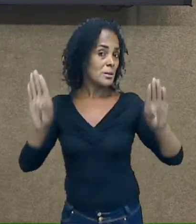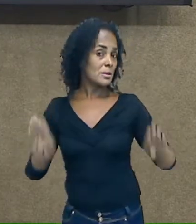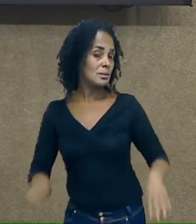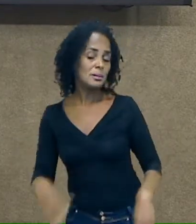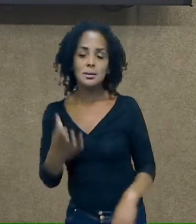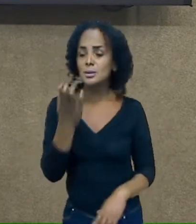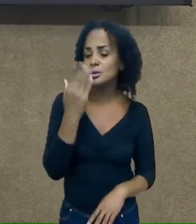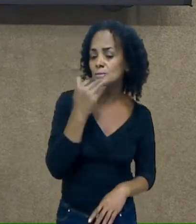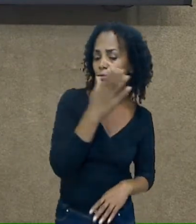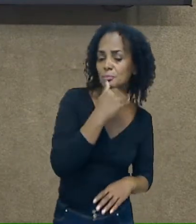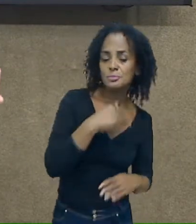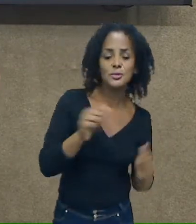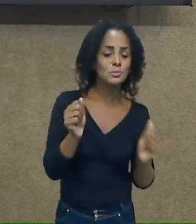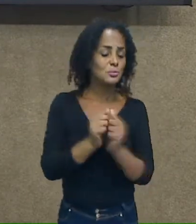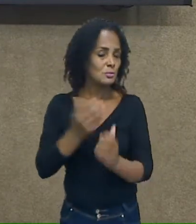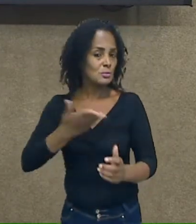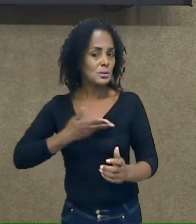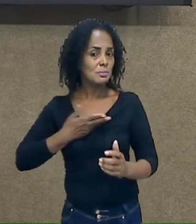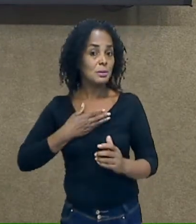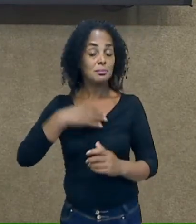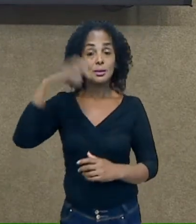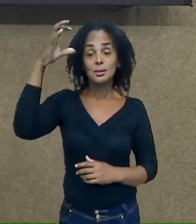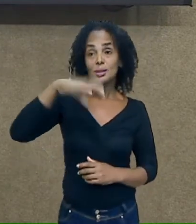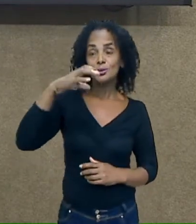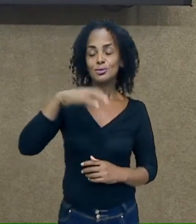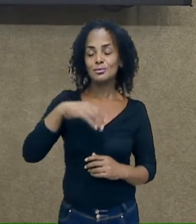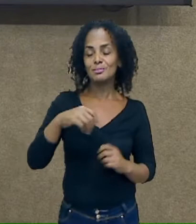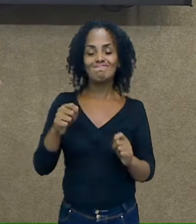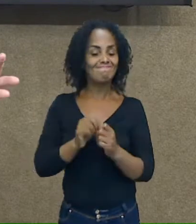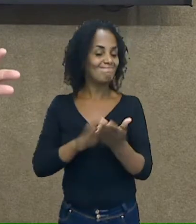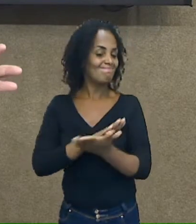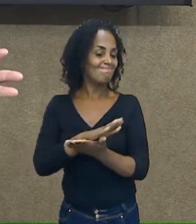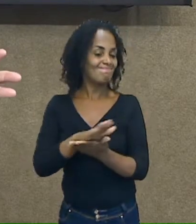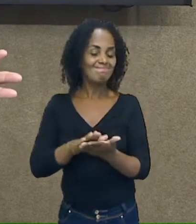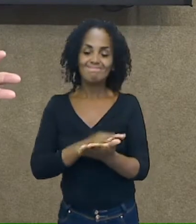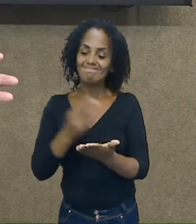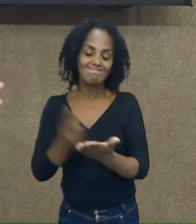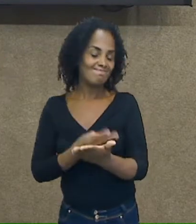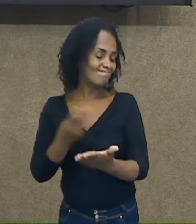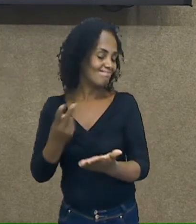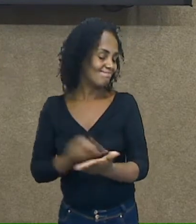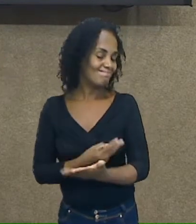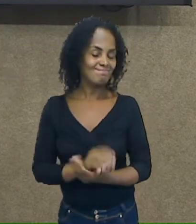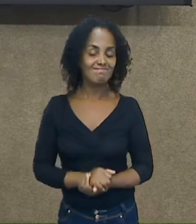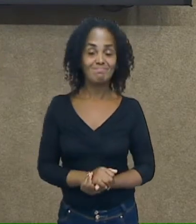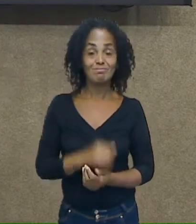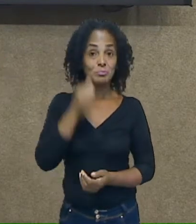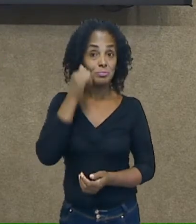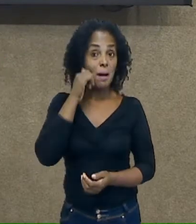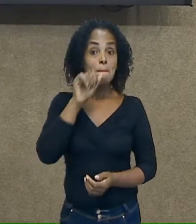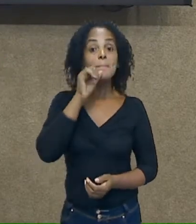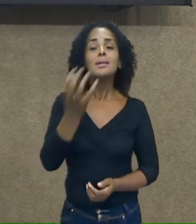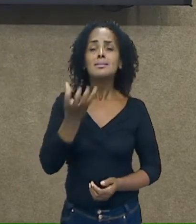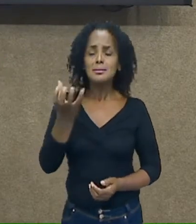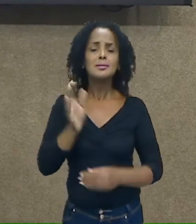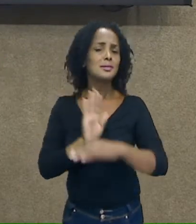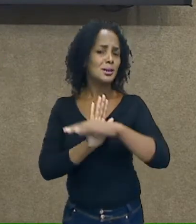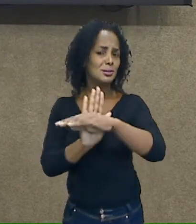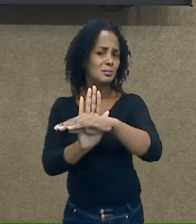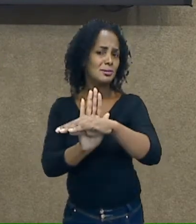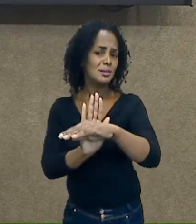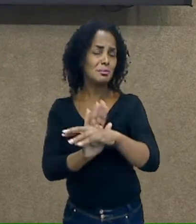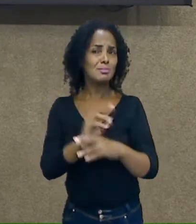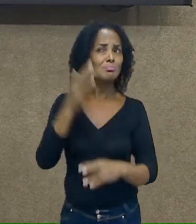mas a chuva atrapalhou esses planos. A mãe tentou até ajudar, mas não entendeu bem a